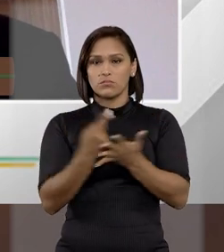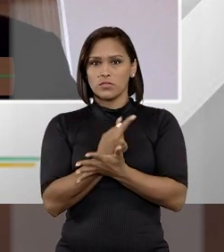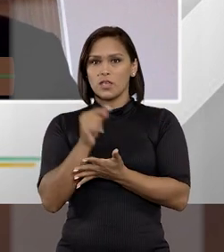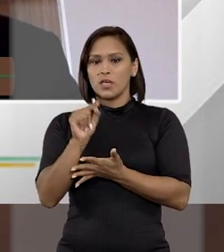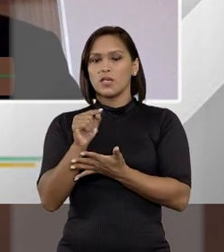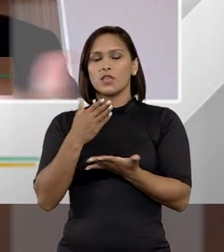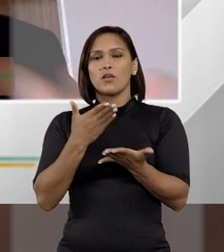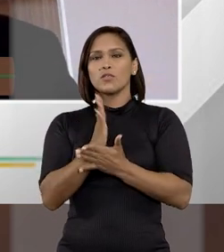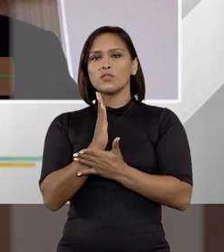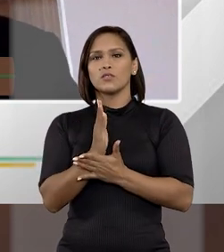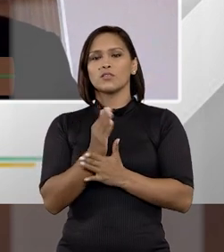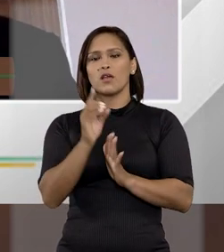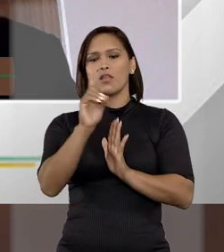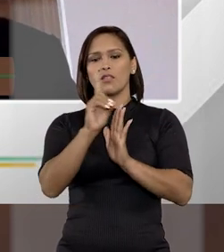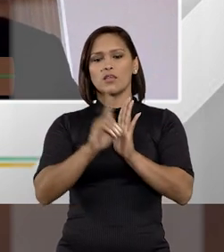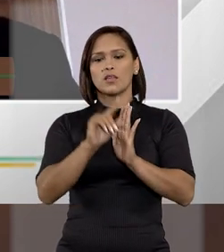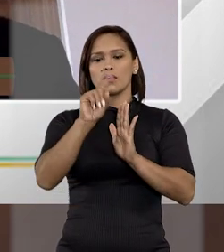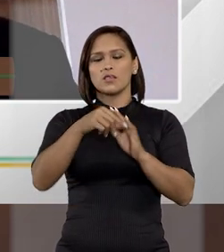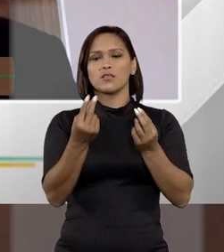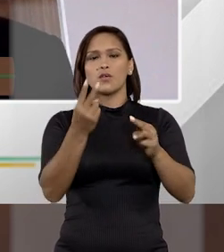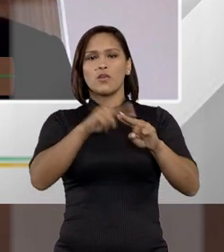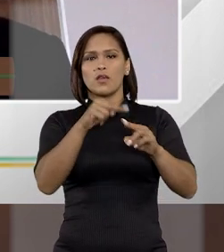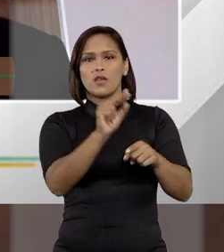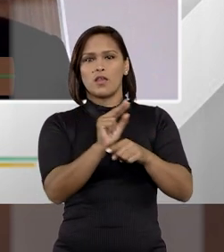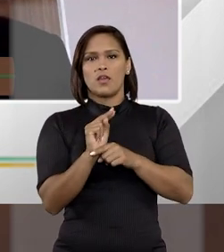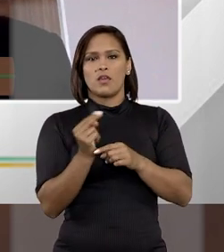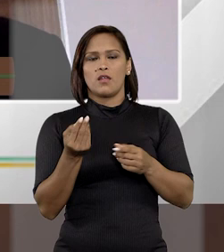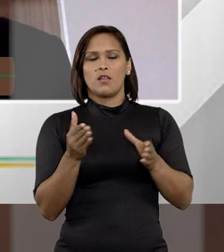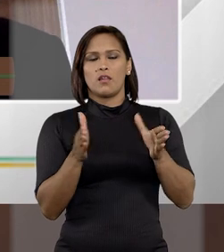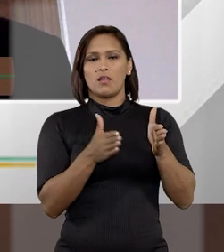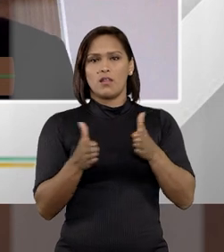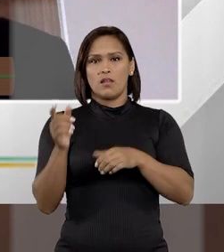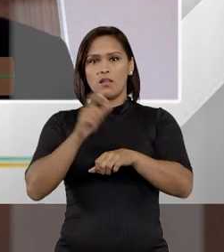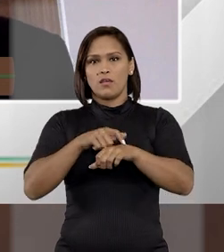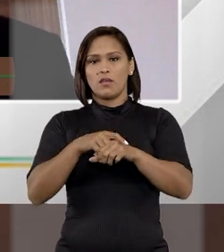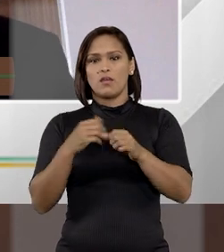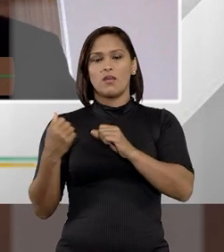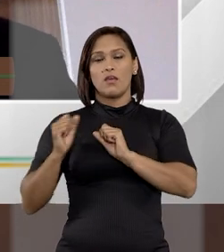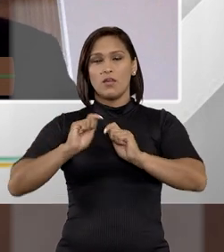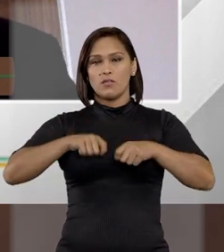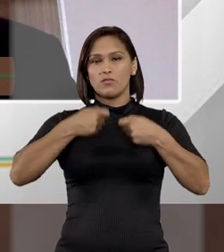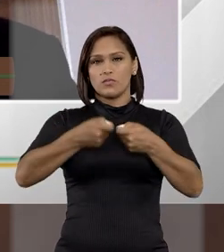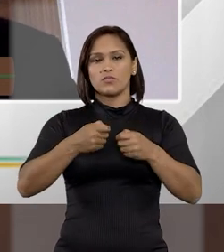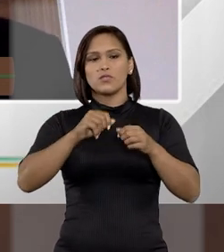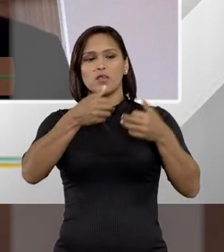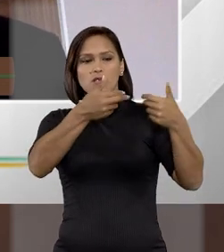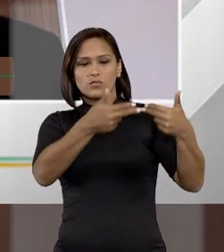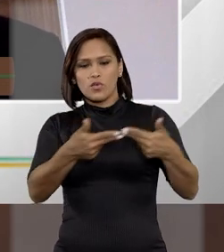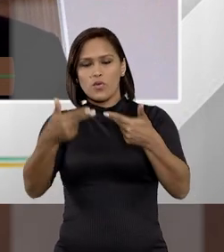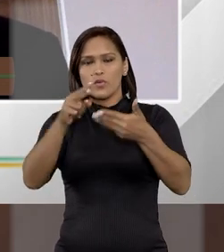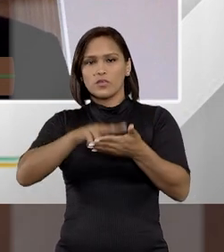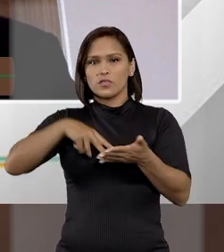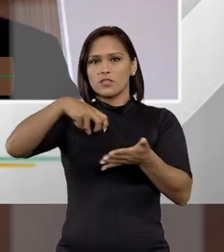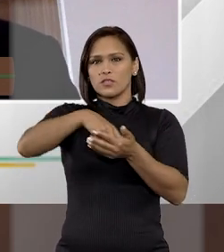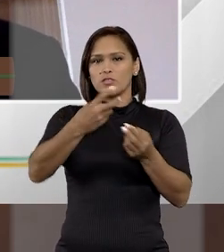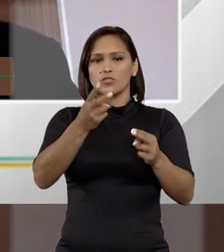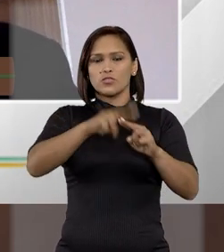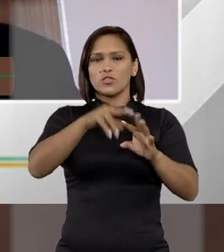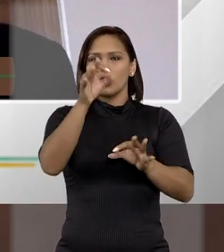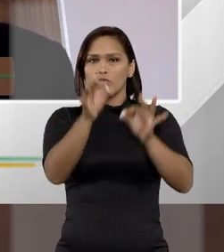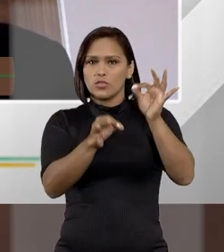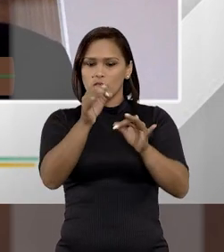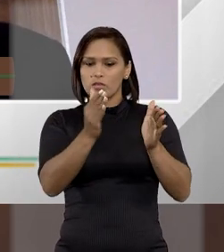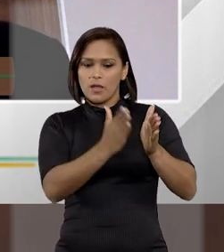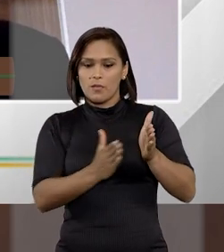que autorizaram a decretação daquela preventiva, reforçando esse caráter transitório da prisão, as justificativas